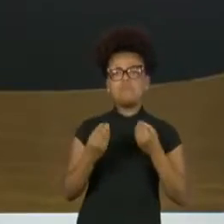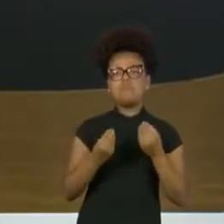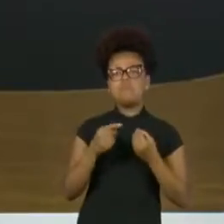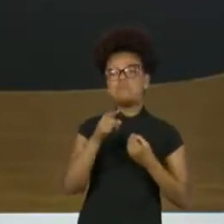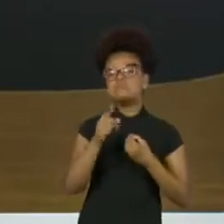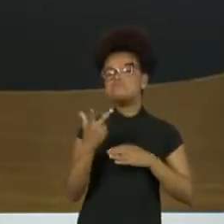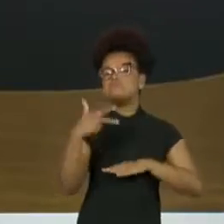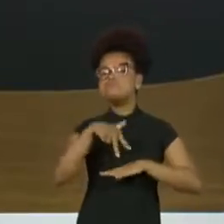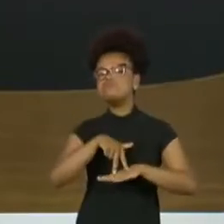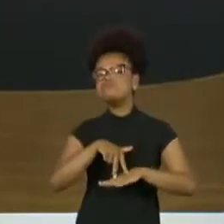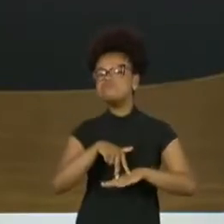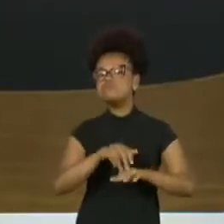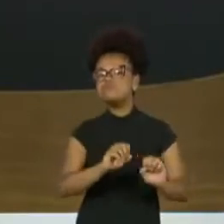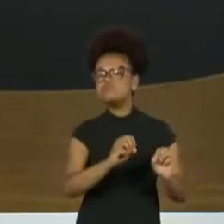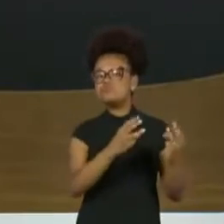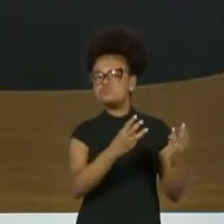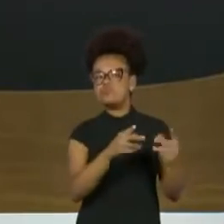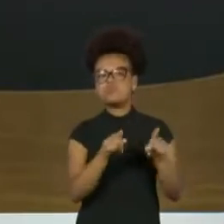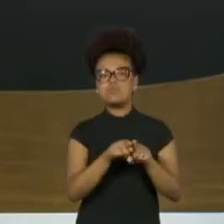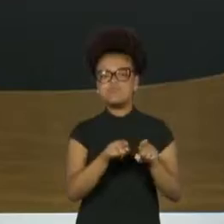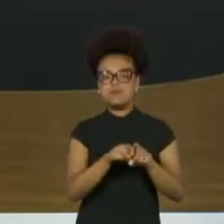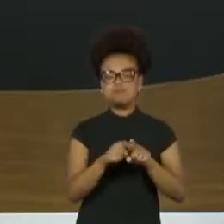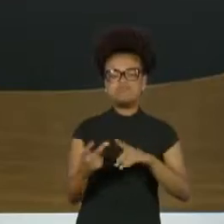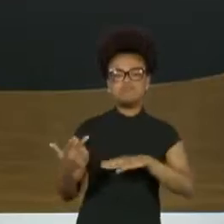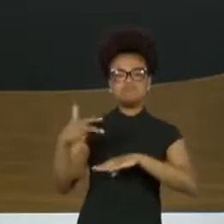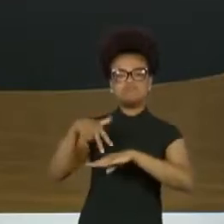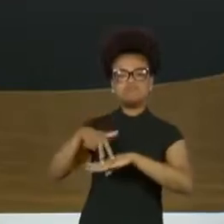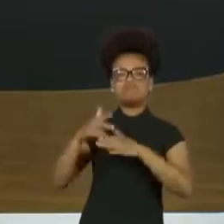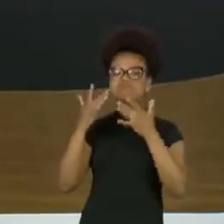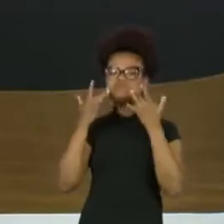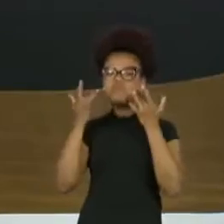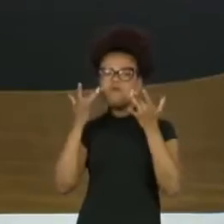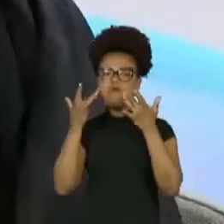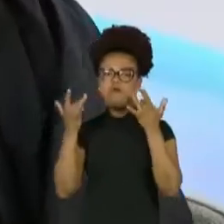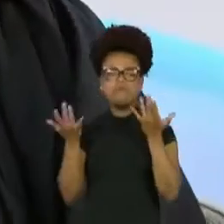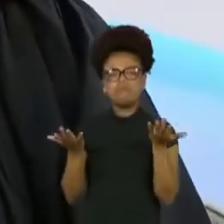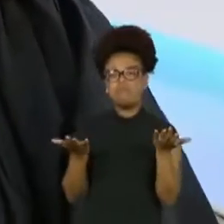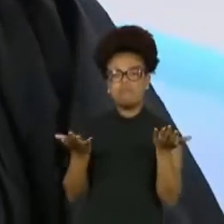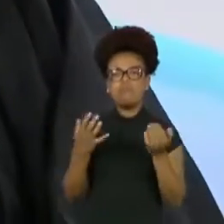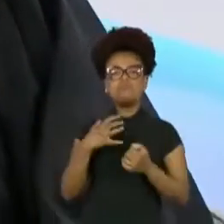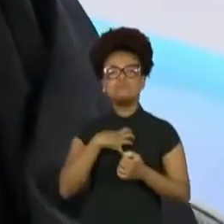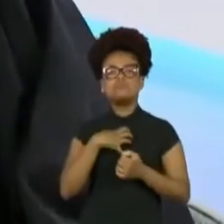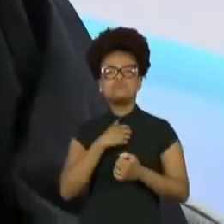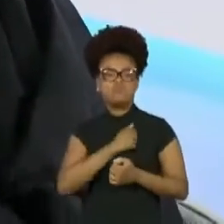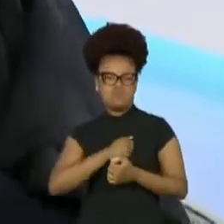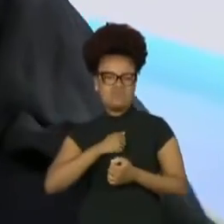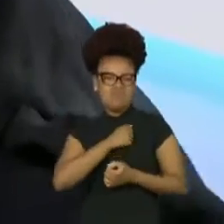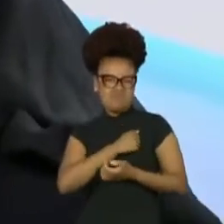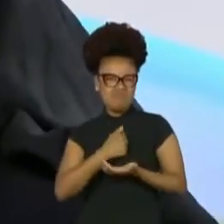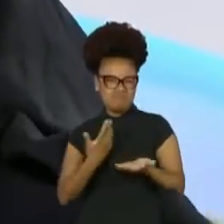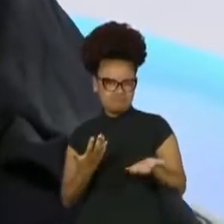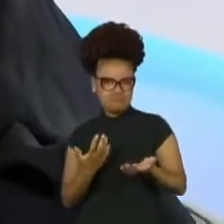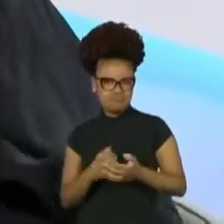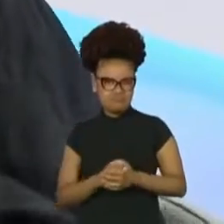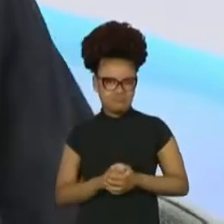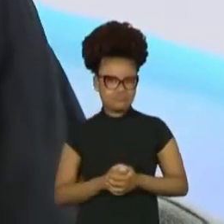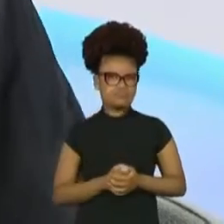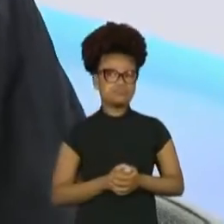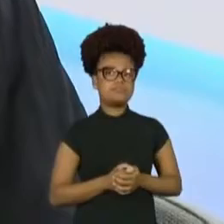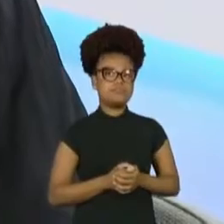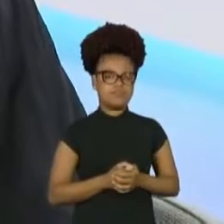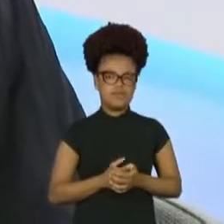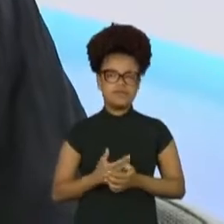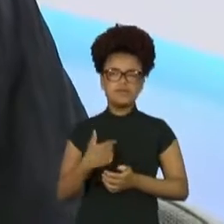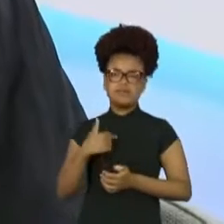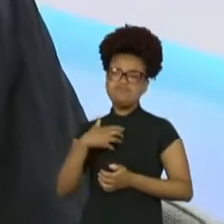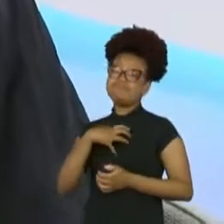quanto na música? E quanta falta você sentiu nesse lugar? Eu me sinto em estado de graça. Acho que todo